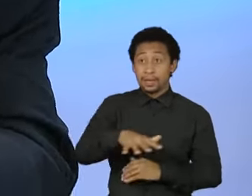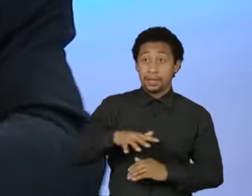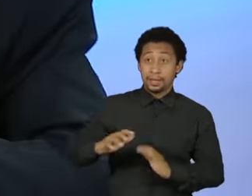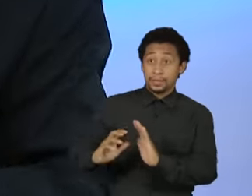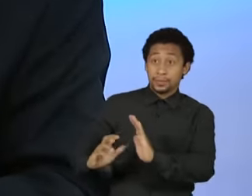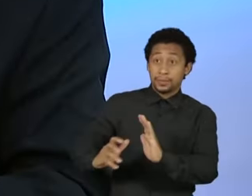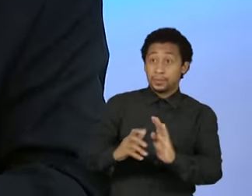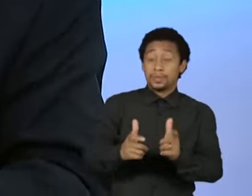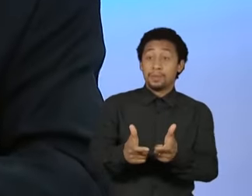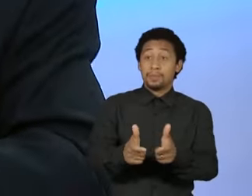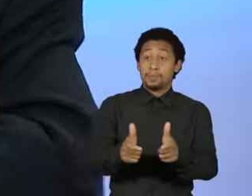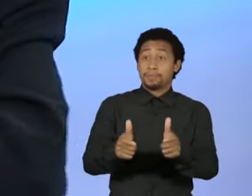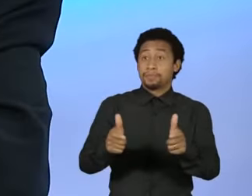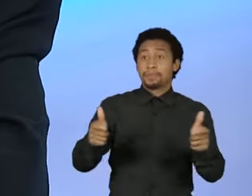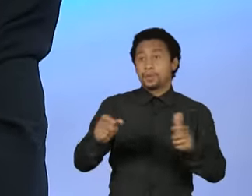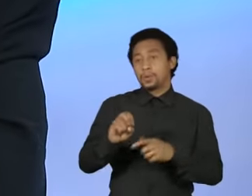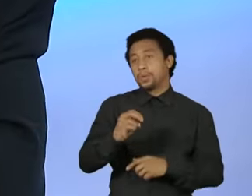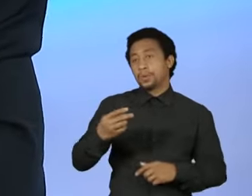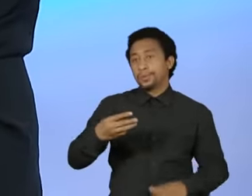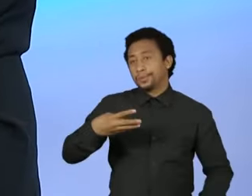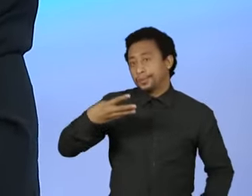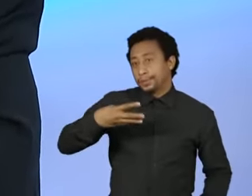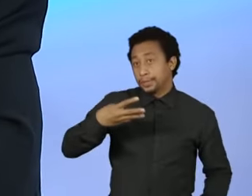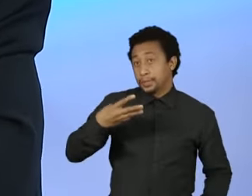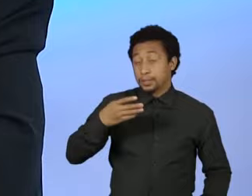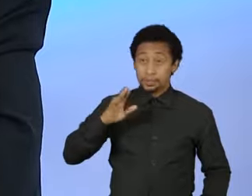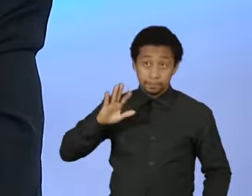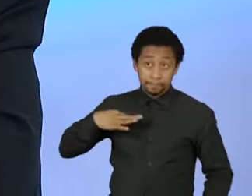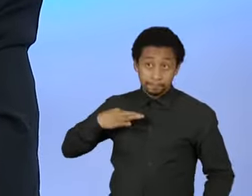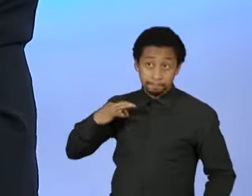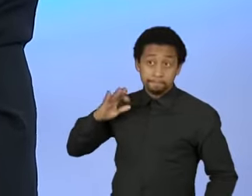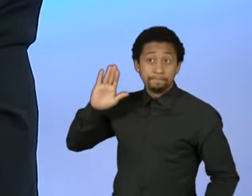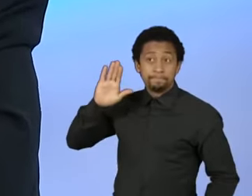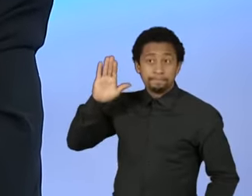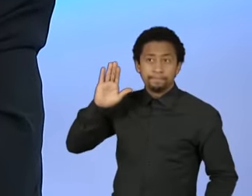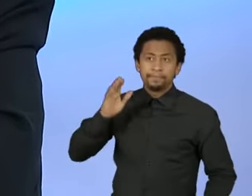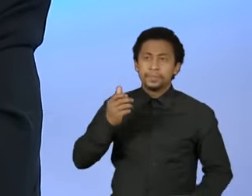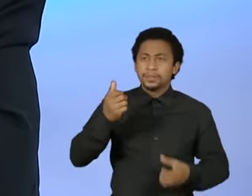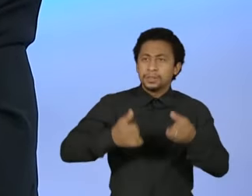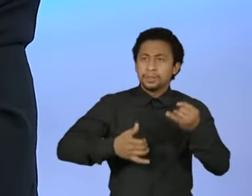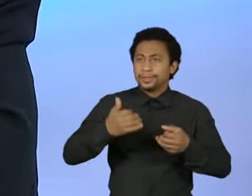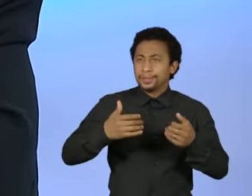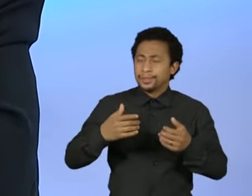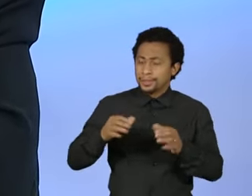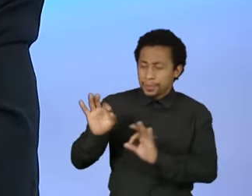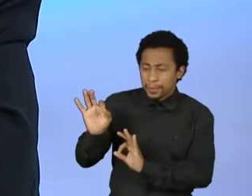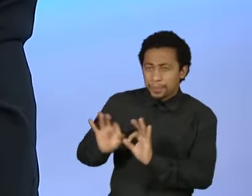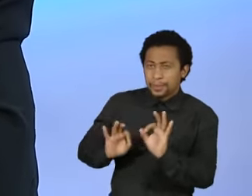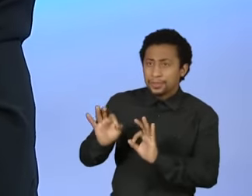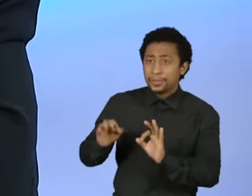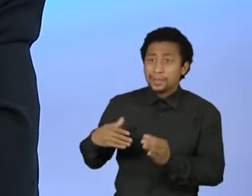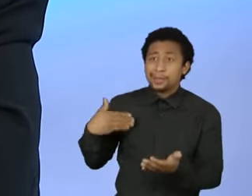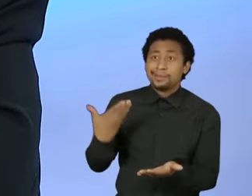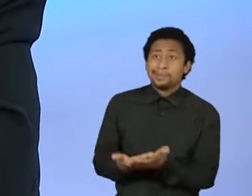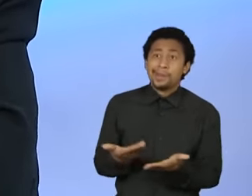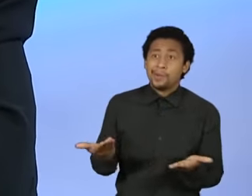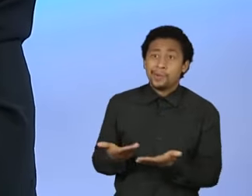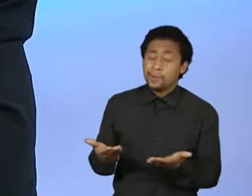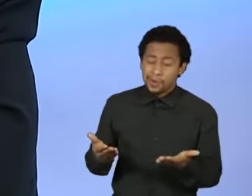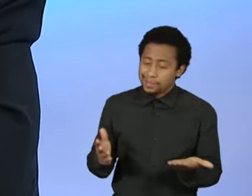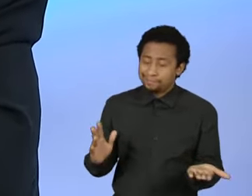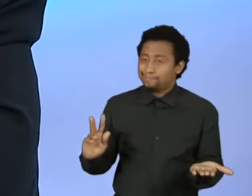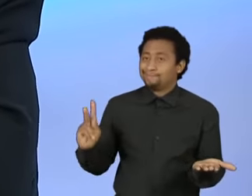chamado de terceira via, né? O senhor falou que esse projeto até aqui não deu certo porque teve tropeços e